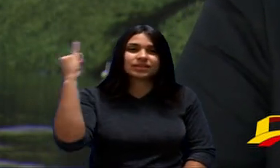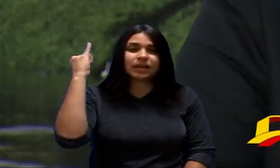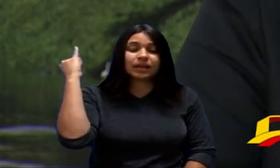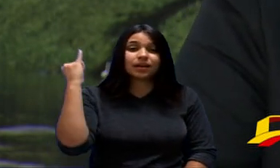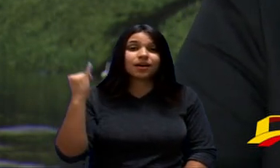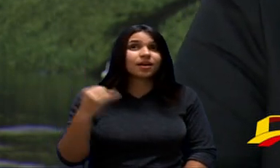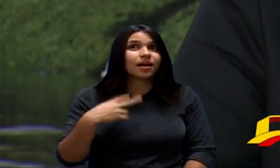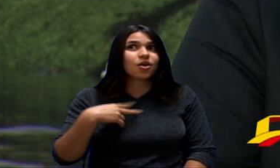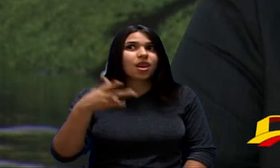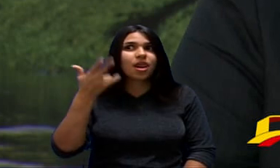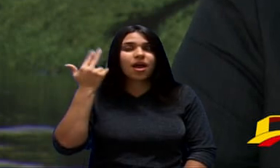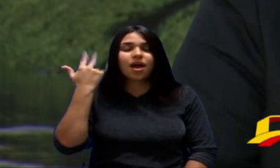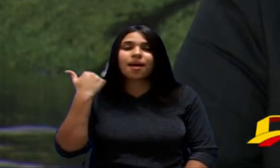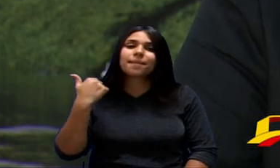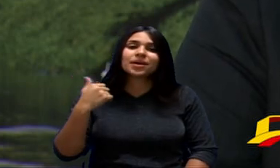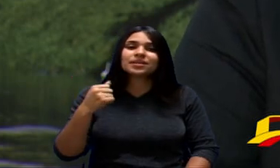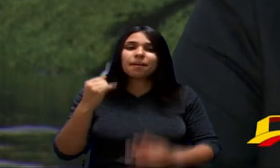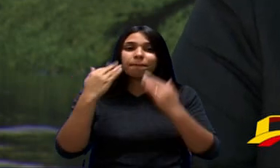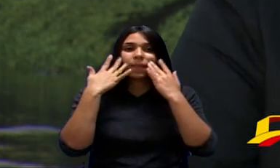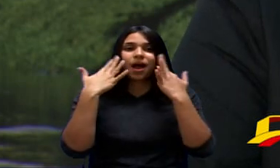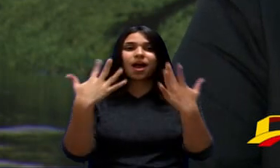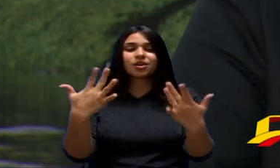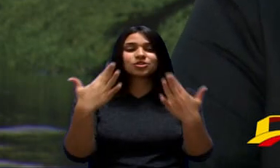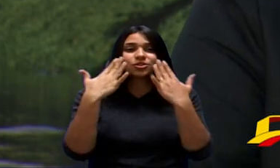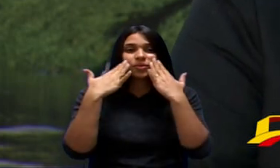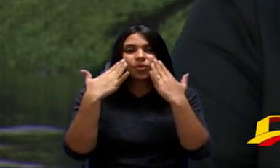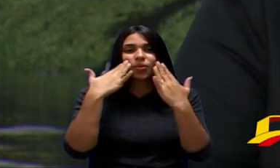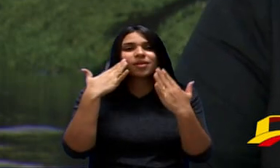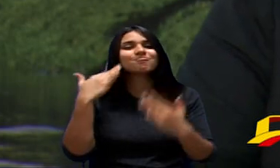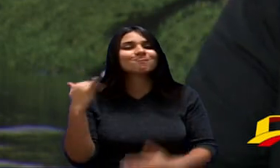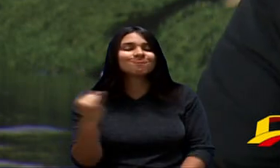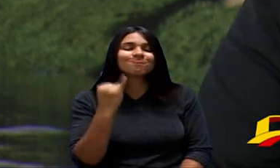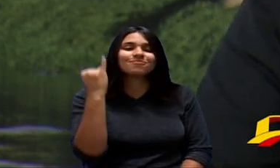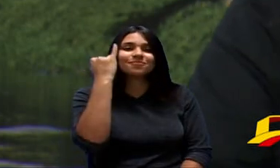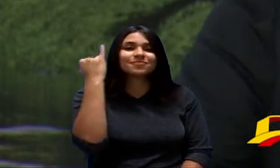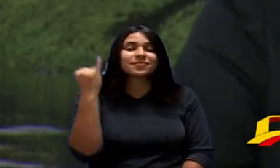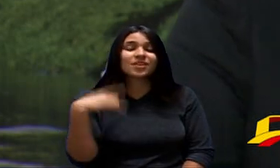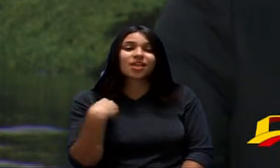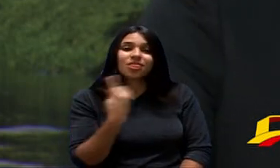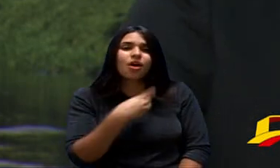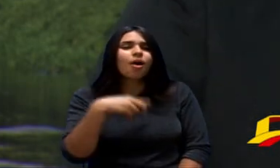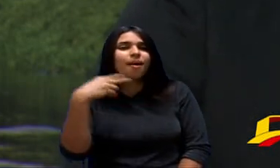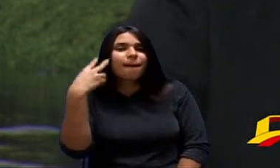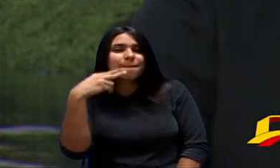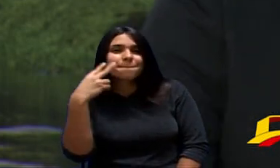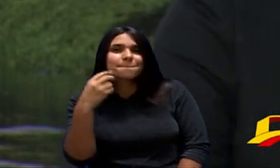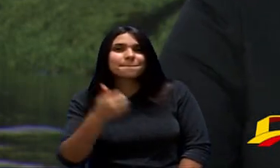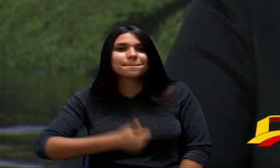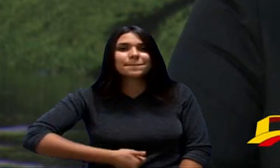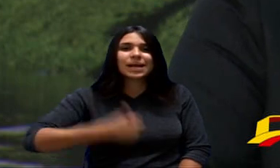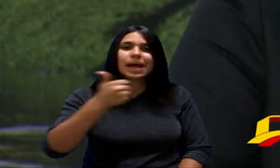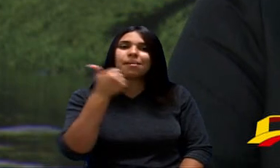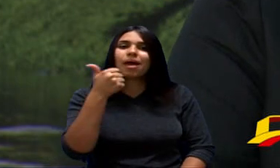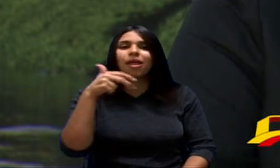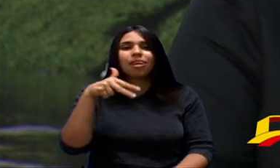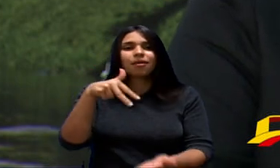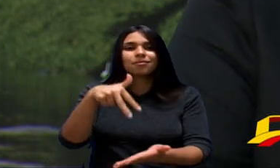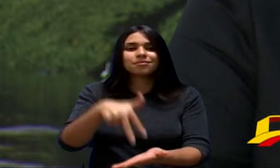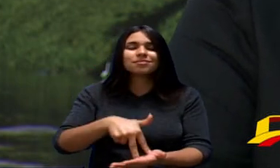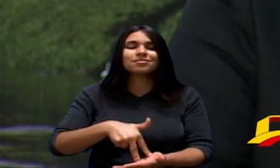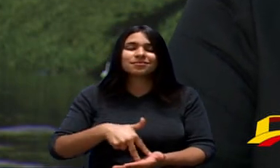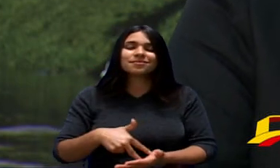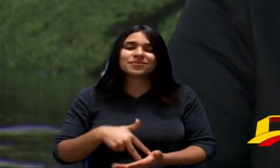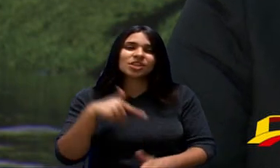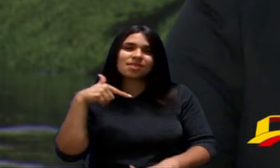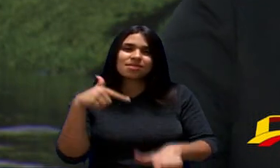minha Primeira Sessão Também Audiência Pública Sessão Solene Então Nós Como Vereadores De primeiro Mandato É Muito Importante A gente